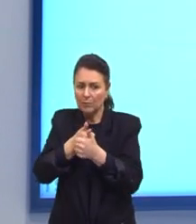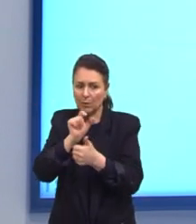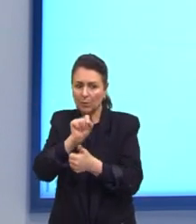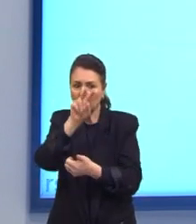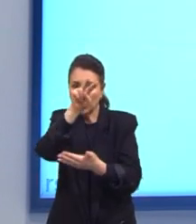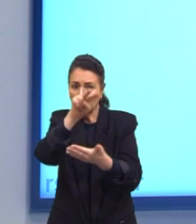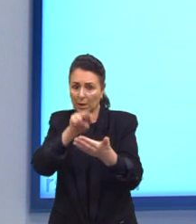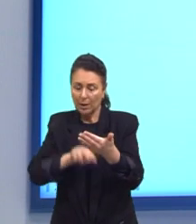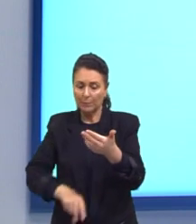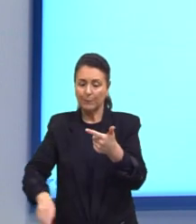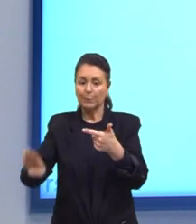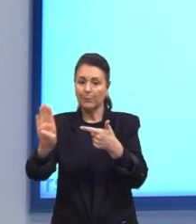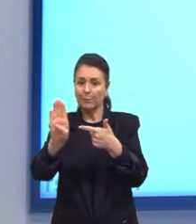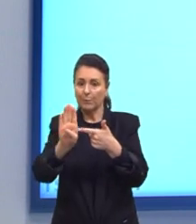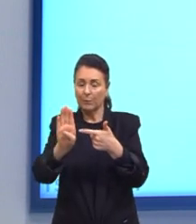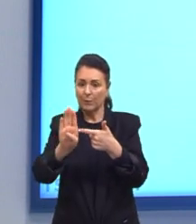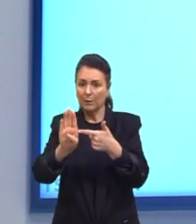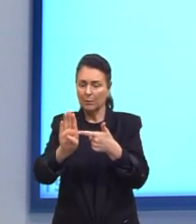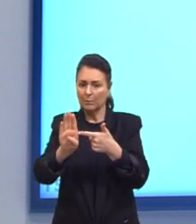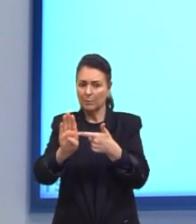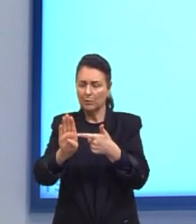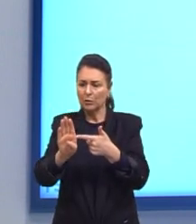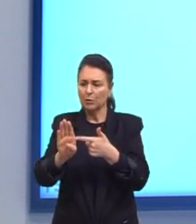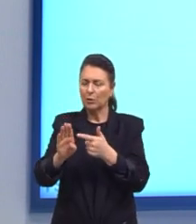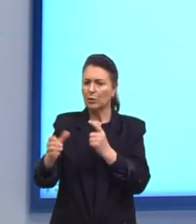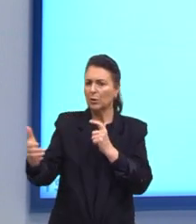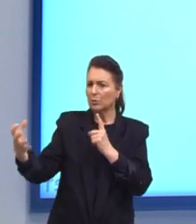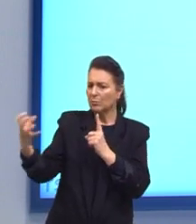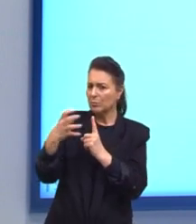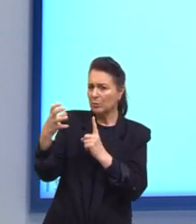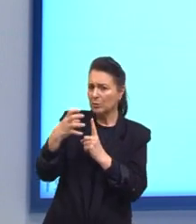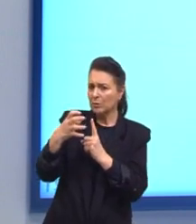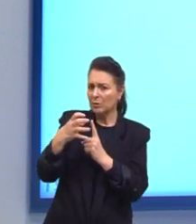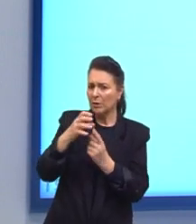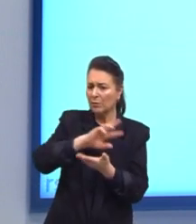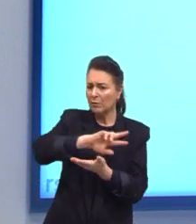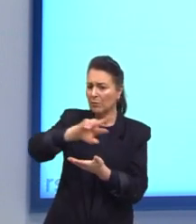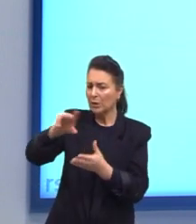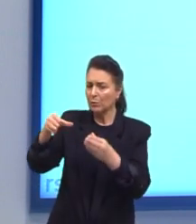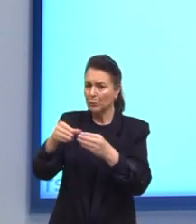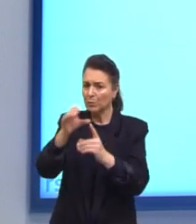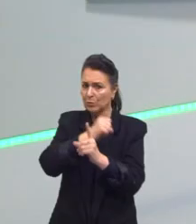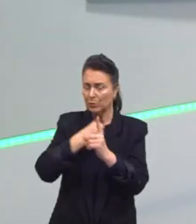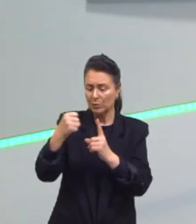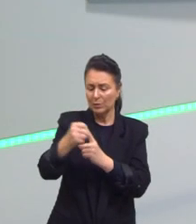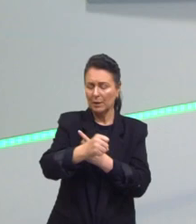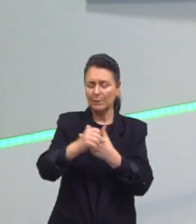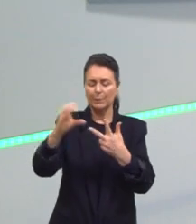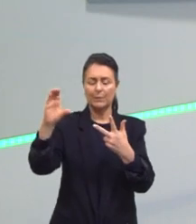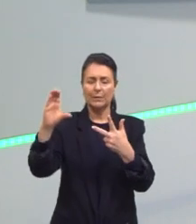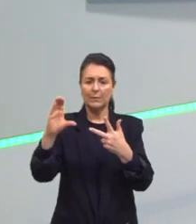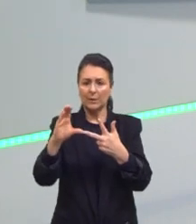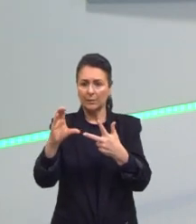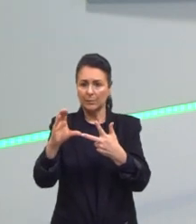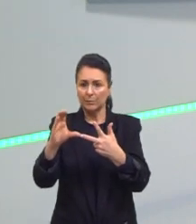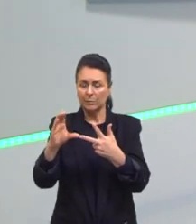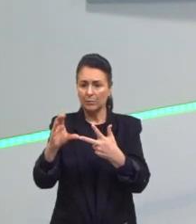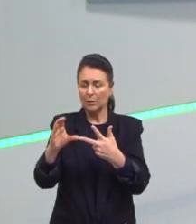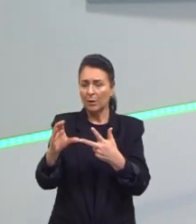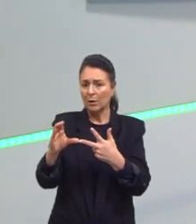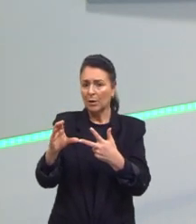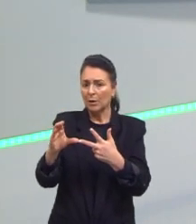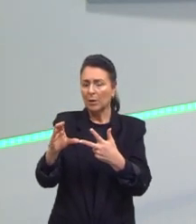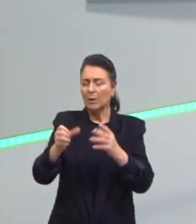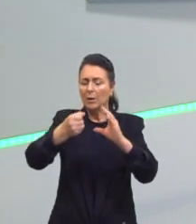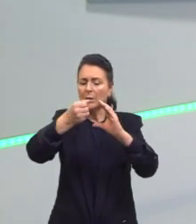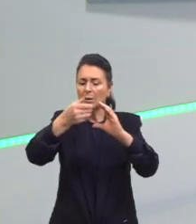Letra B Atingir pessoas De vários níveis sociais Letra C Atender as